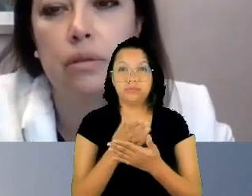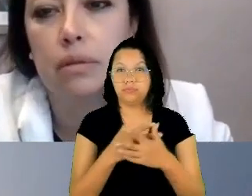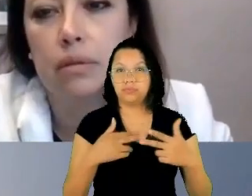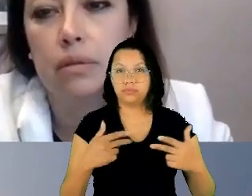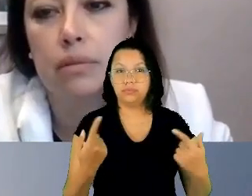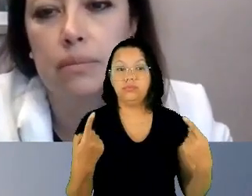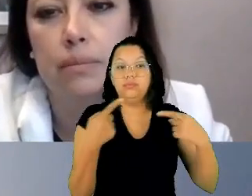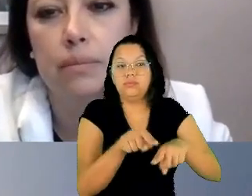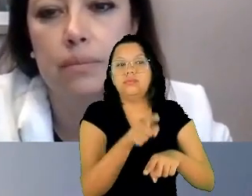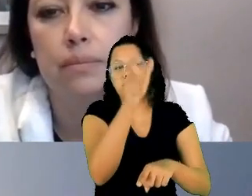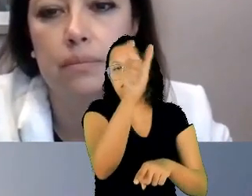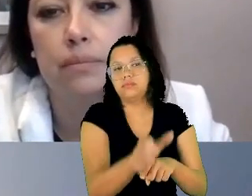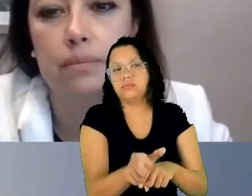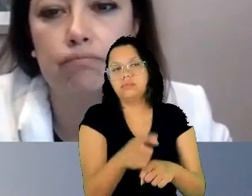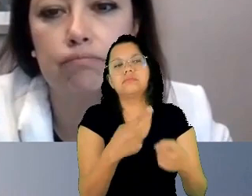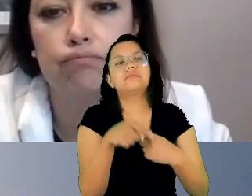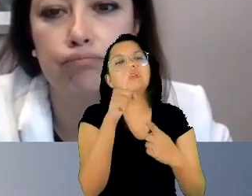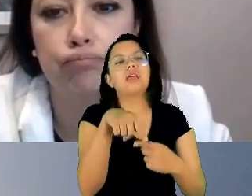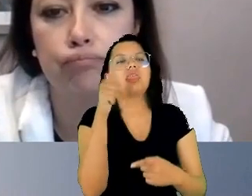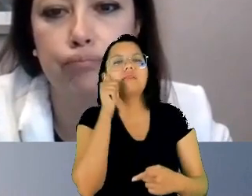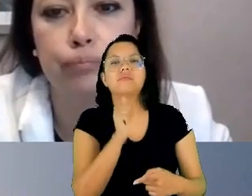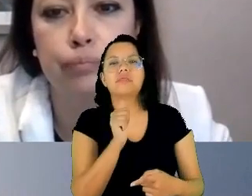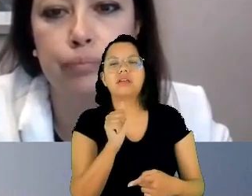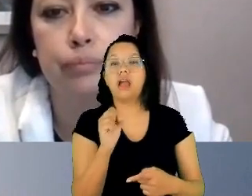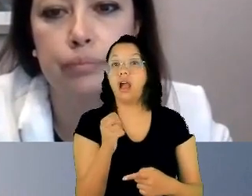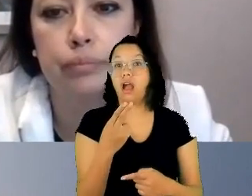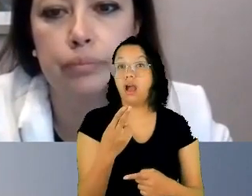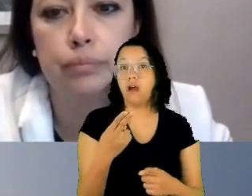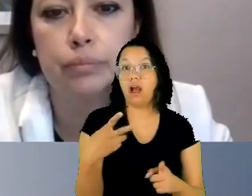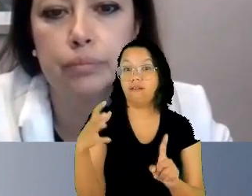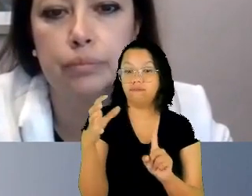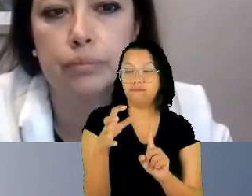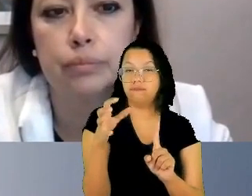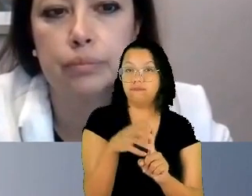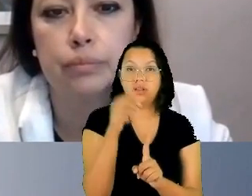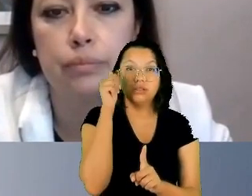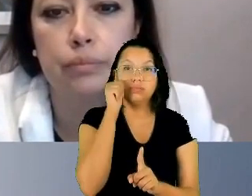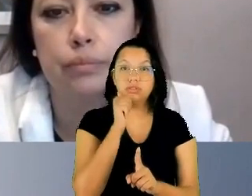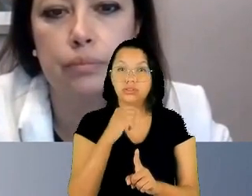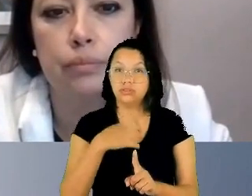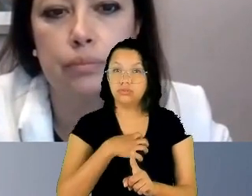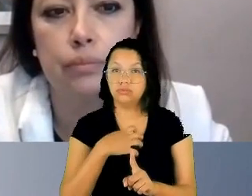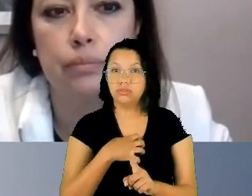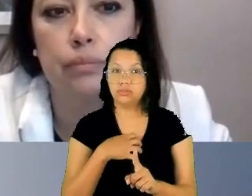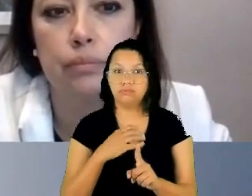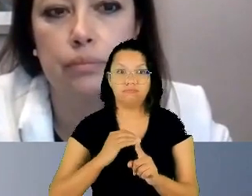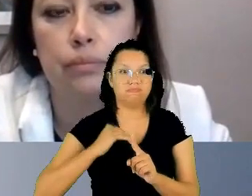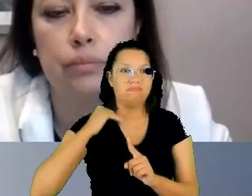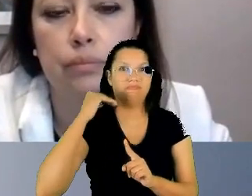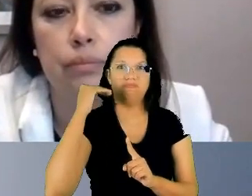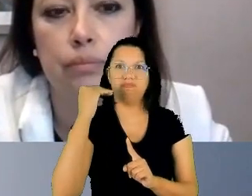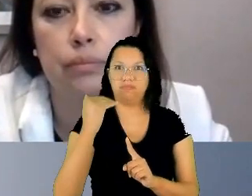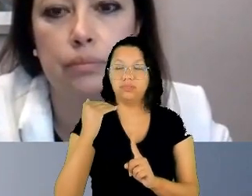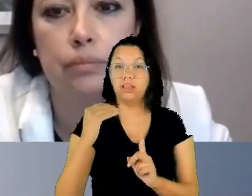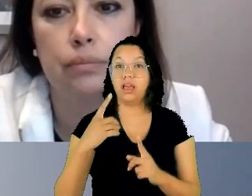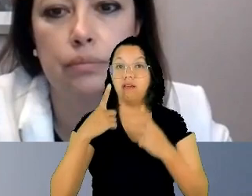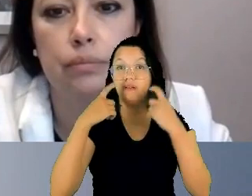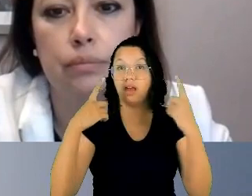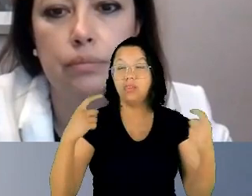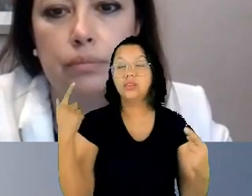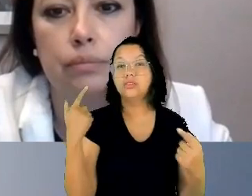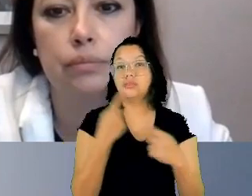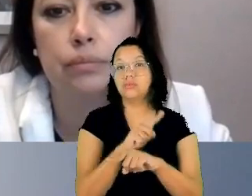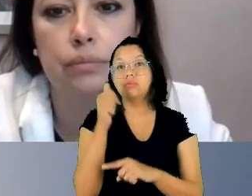atos afetam as mulheres de uma maneira desproporcional. E a violência contra a mulher é fruto da cultura da